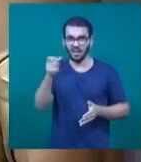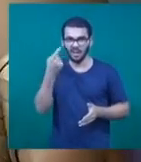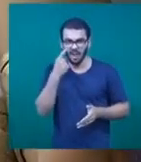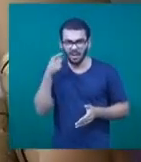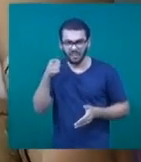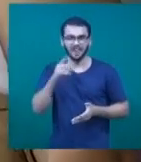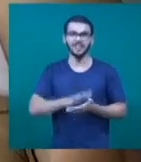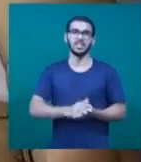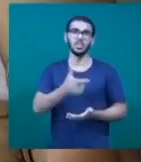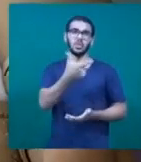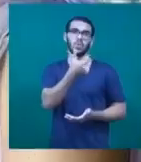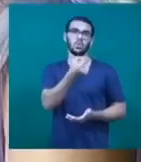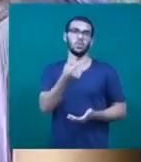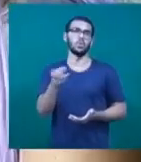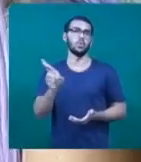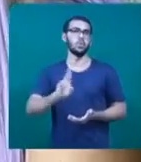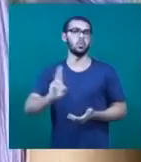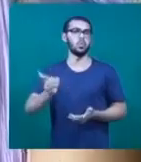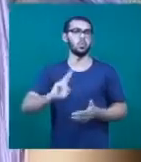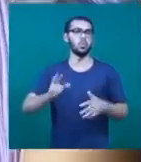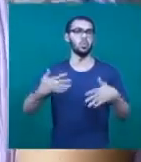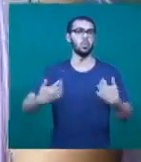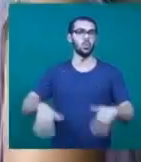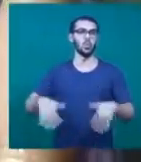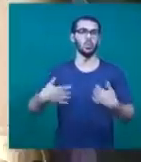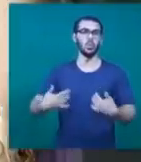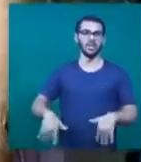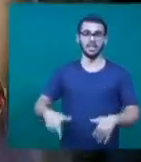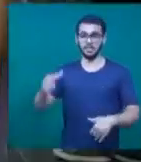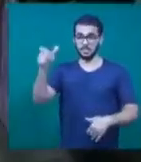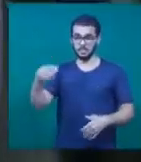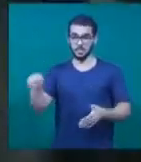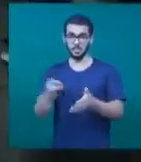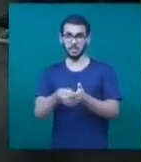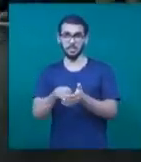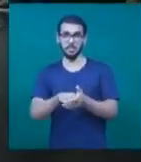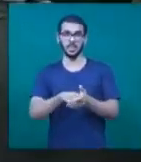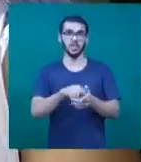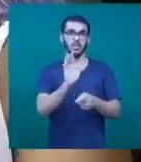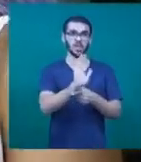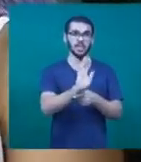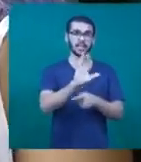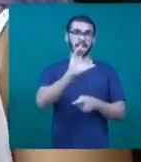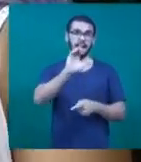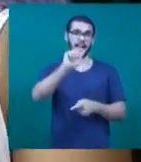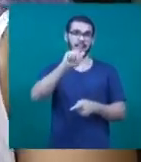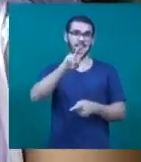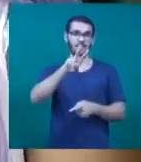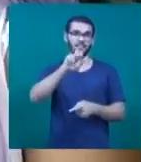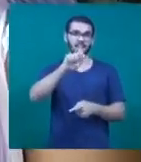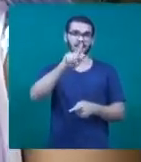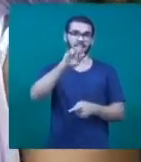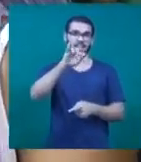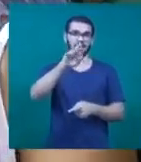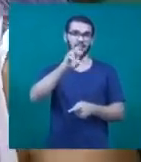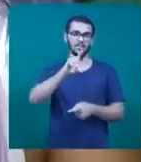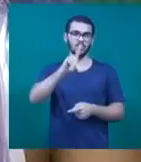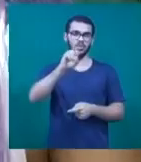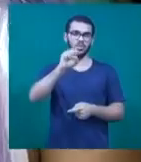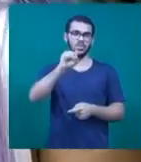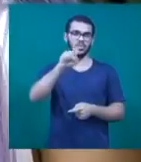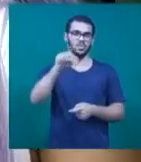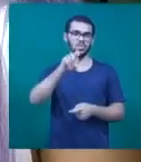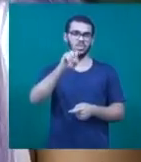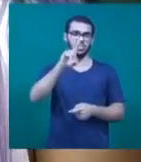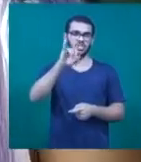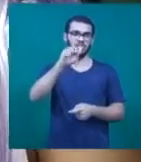200 reais na fantasia inspirada na Saori, de Cavaleiros do Zodíaco. Primeiro a gente escolhe um personagem que se identifica, a